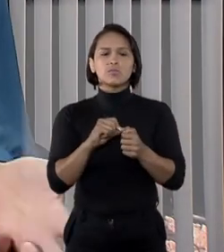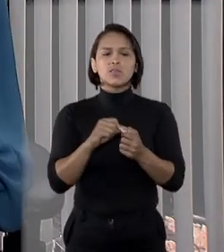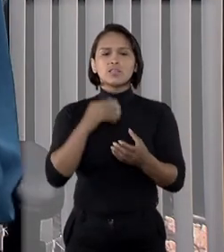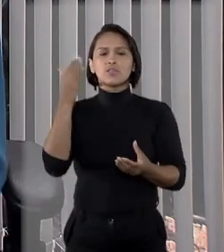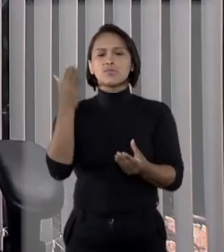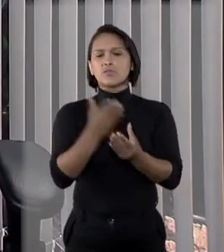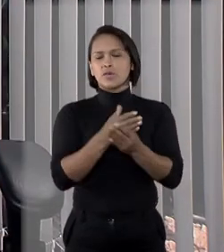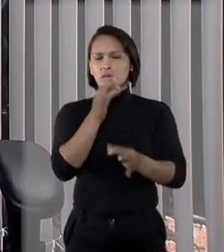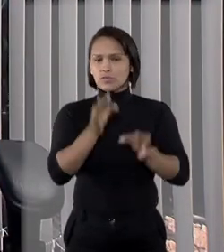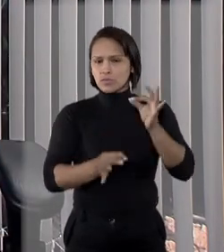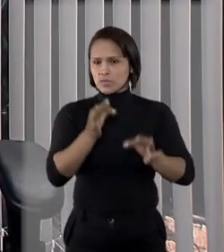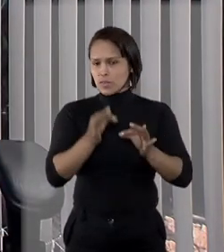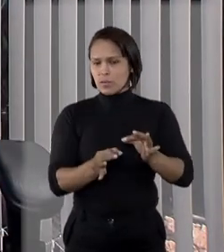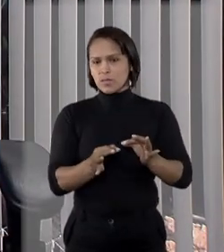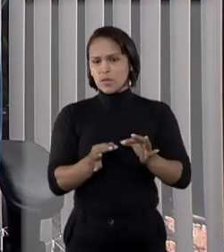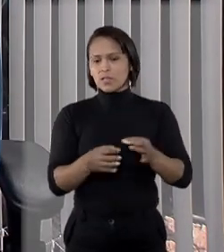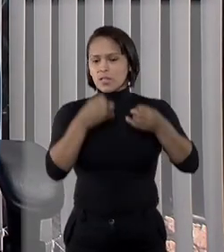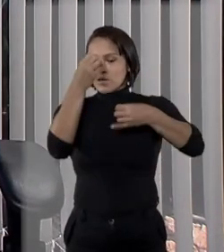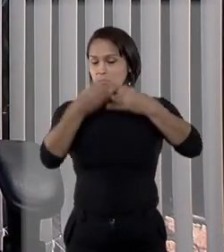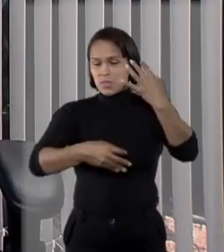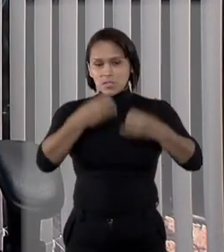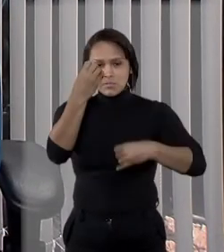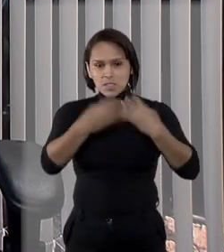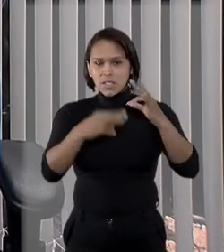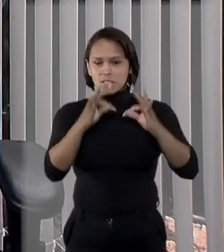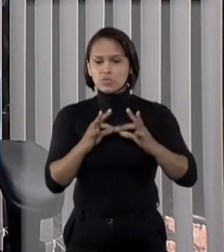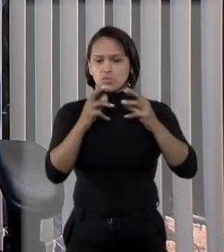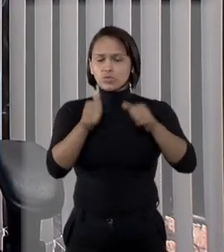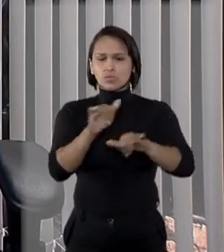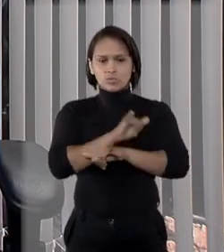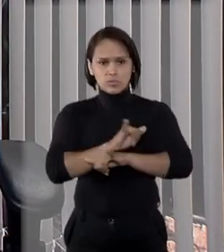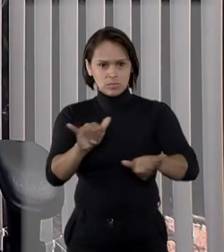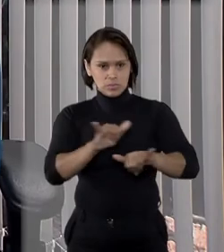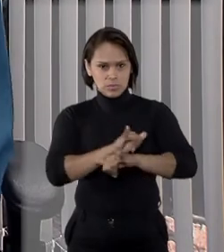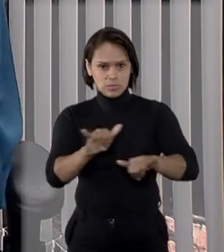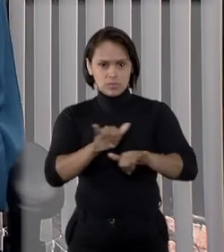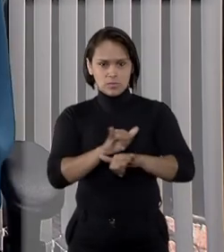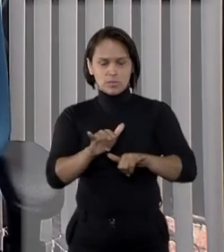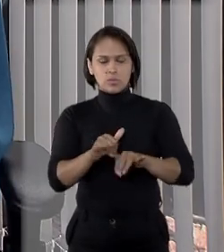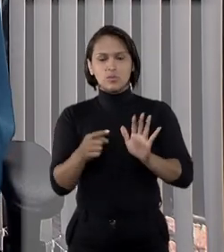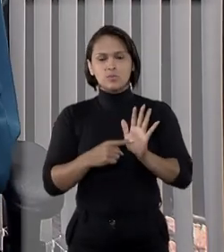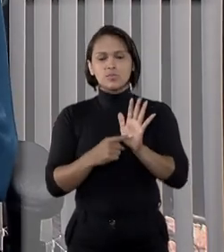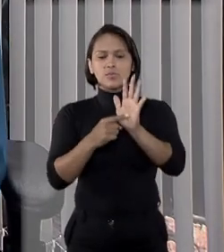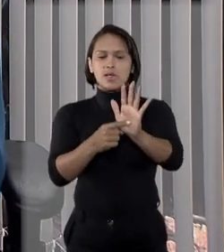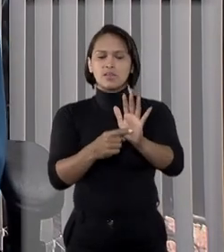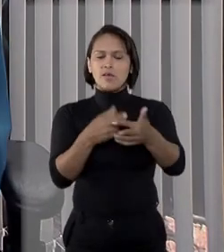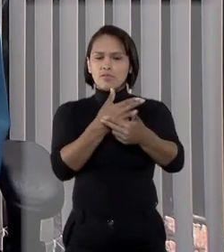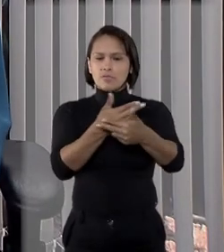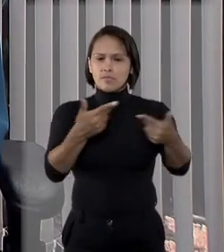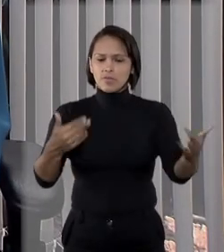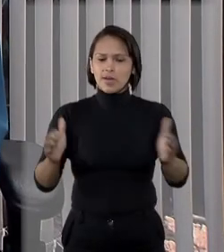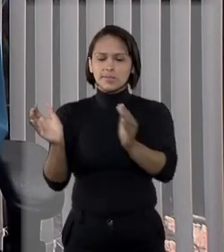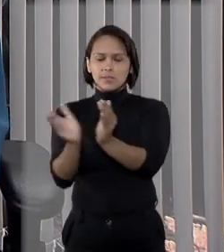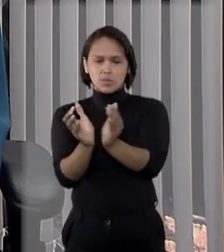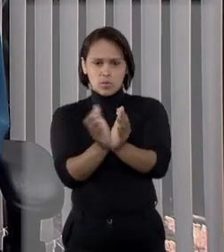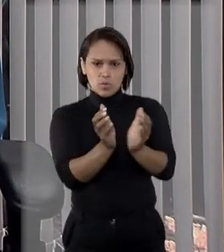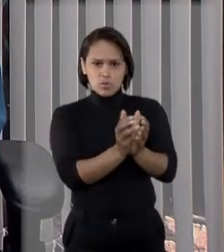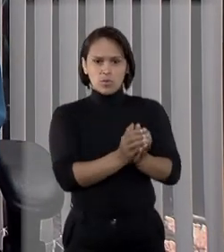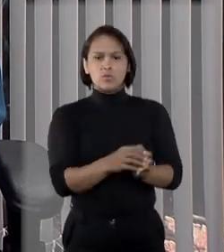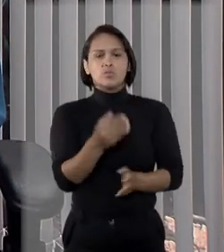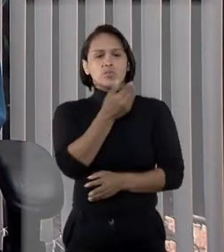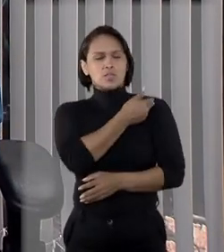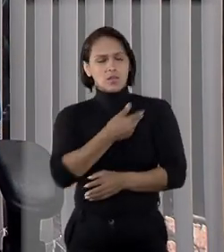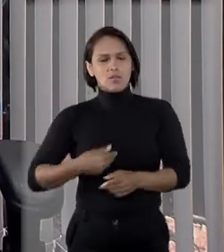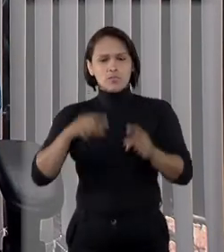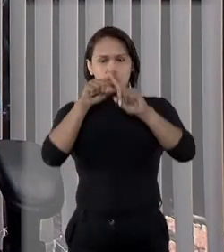pandemia, as sessões de julgamento. Então, é uma publicação que atende inúmeros setores, servidores,